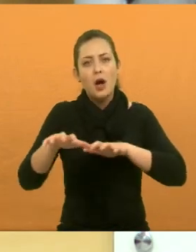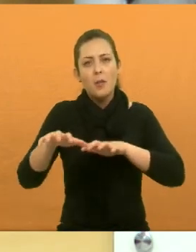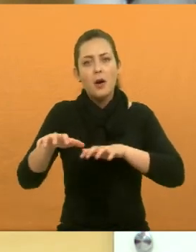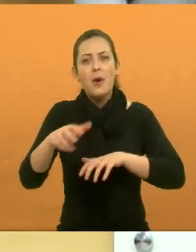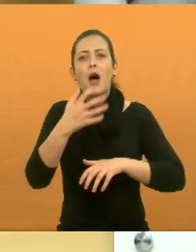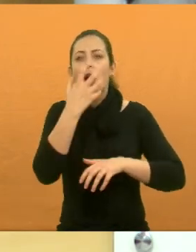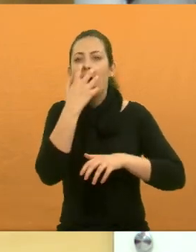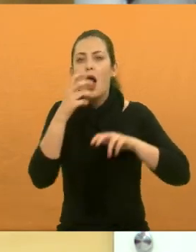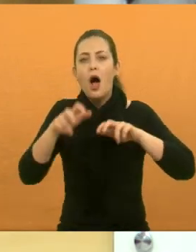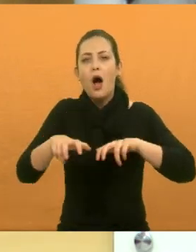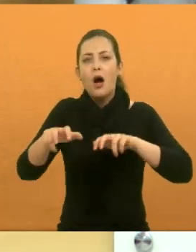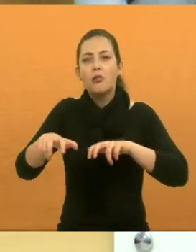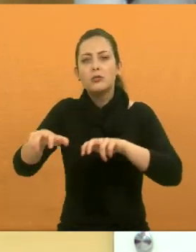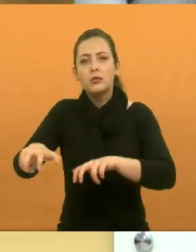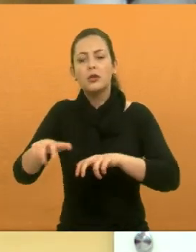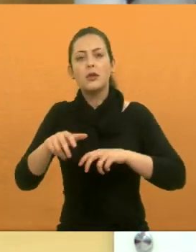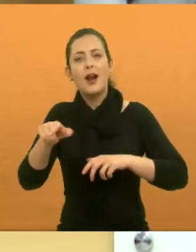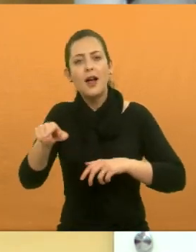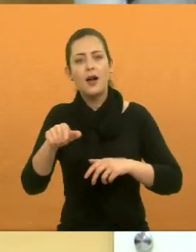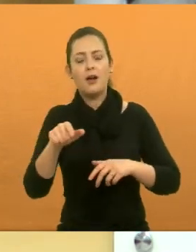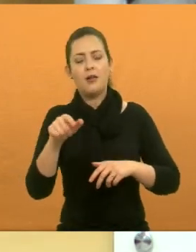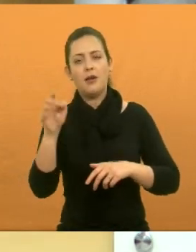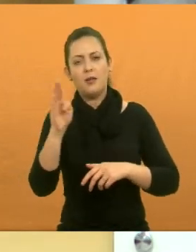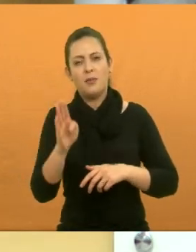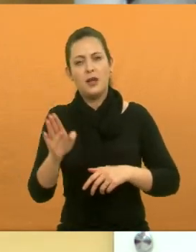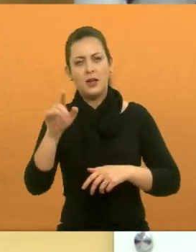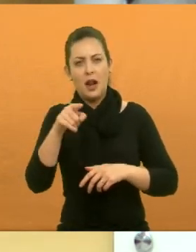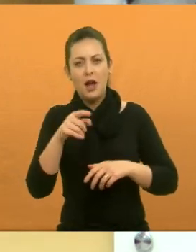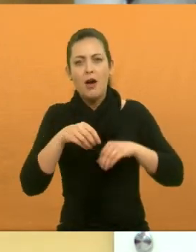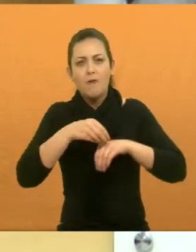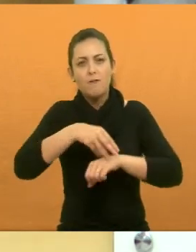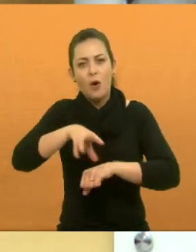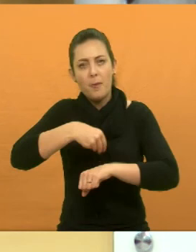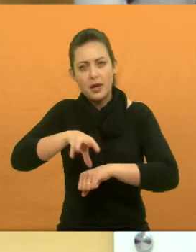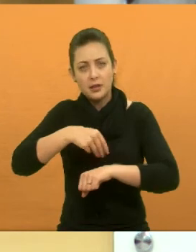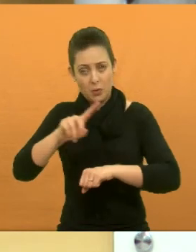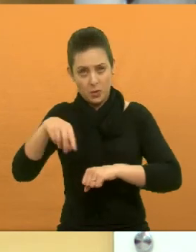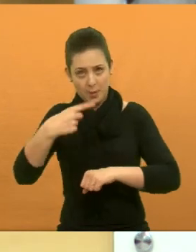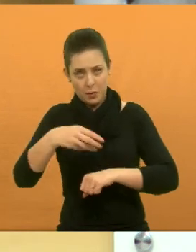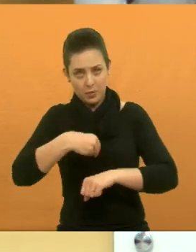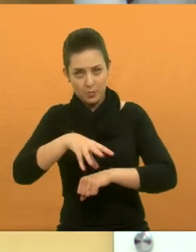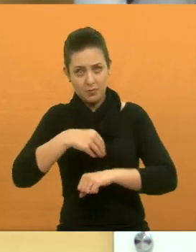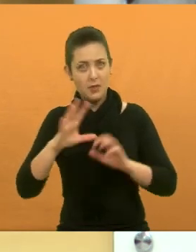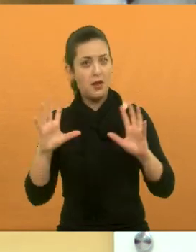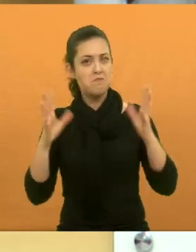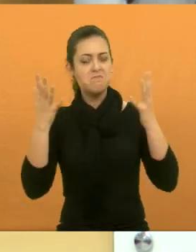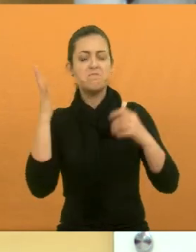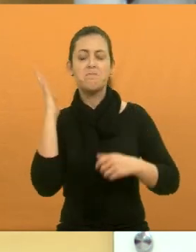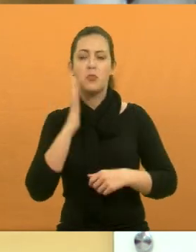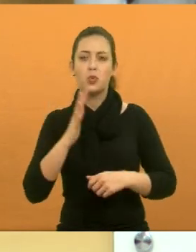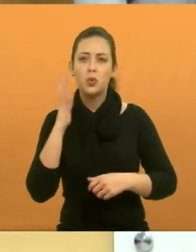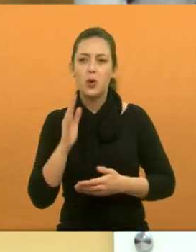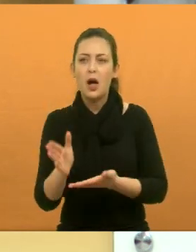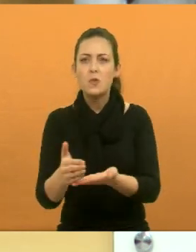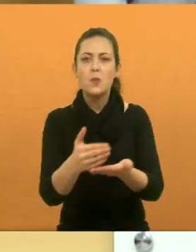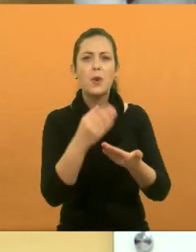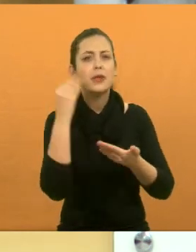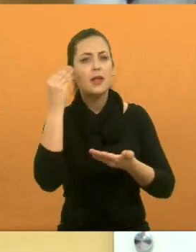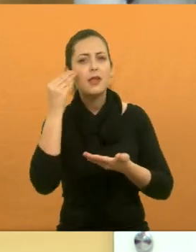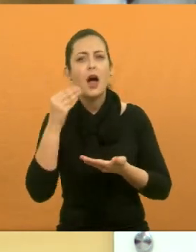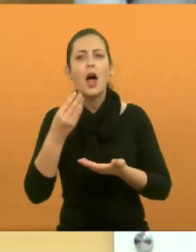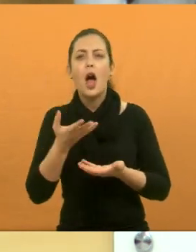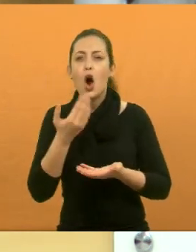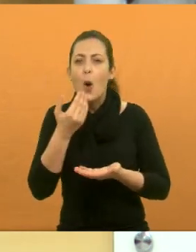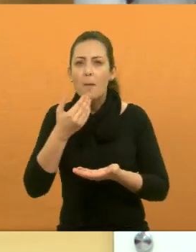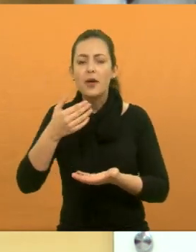gente está ajudando a divulgar, que vai ser lá no Parque Brasil. Nós vamos estar passando as informações para vocês depois. Vai ser um evento muito legal para arrecadar ração. O ano